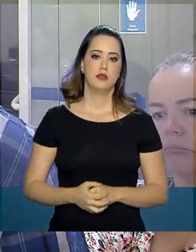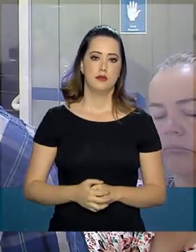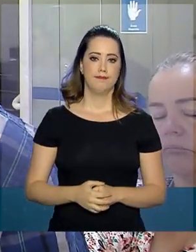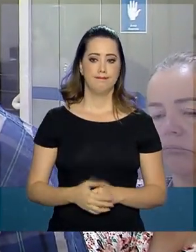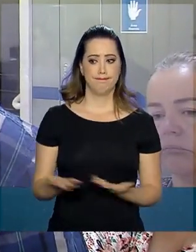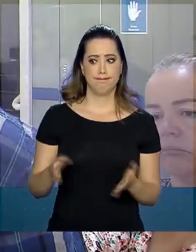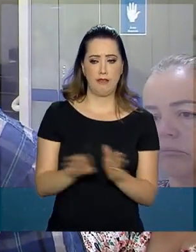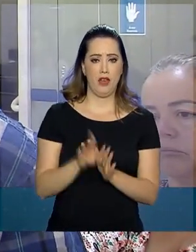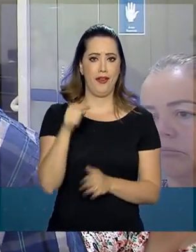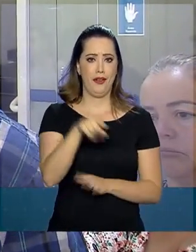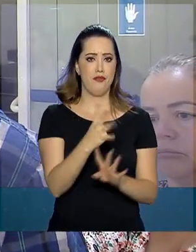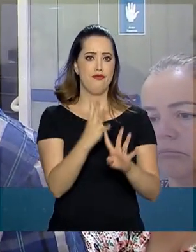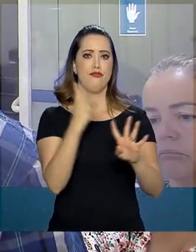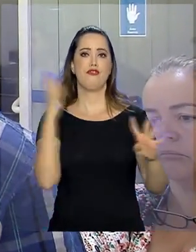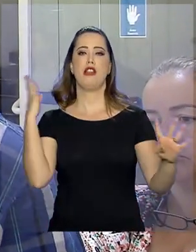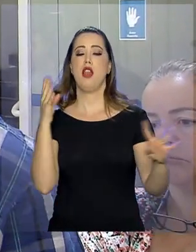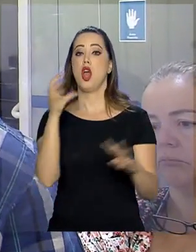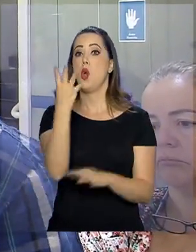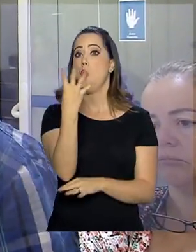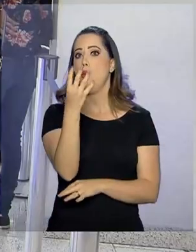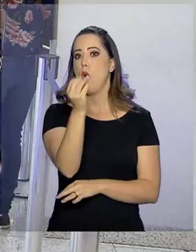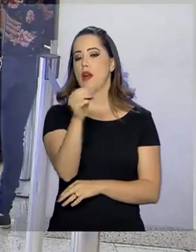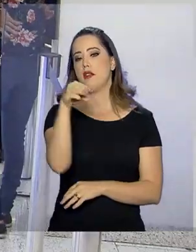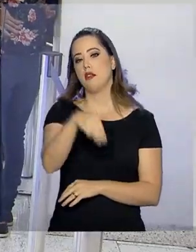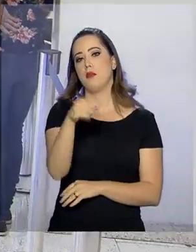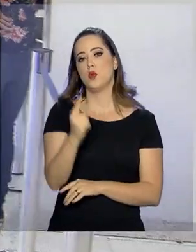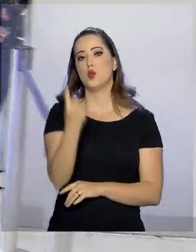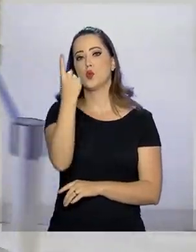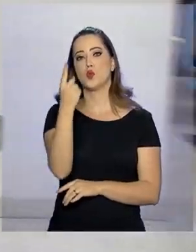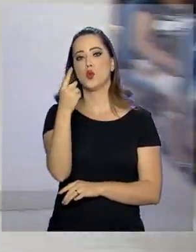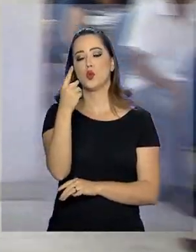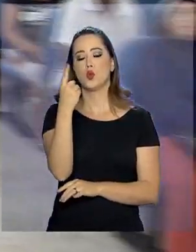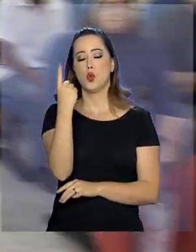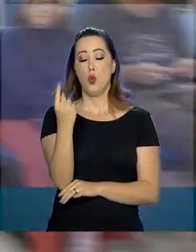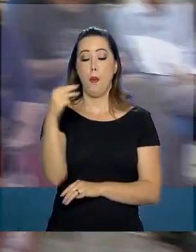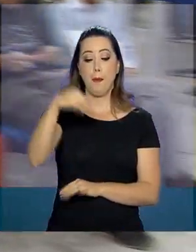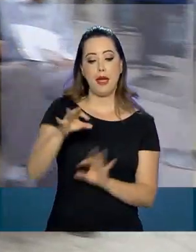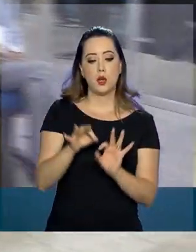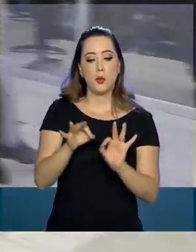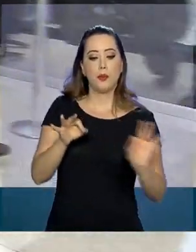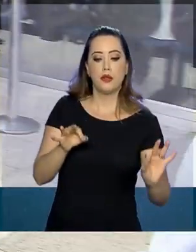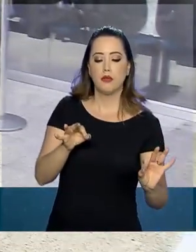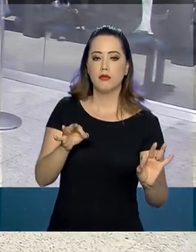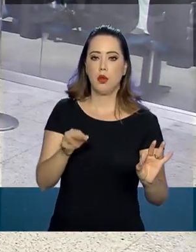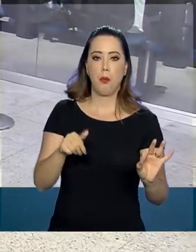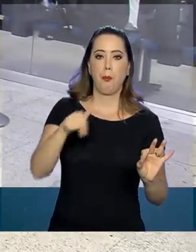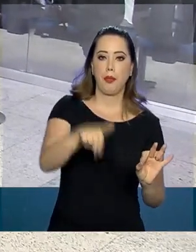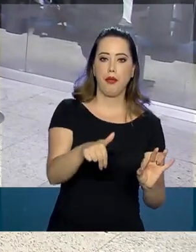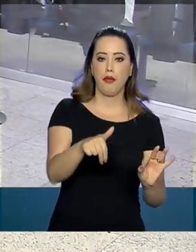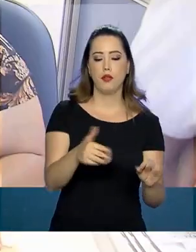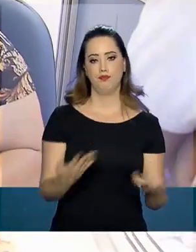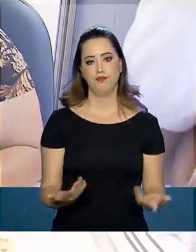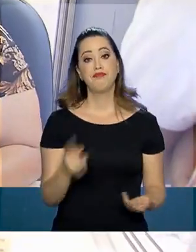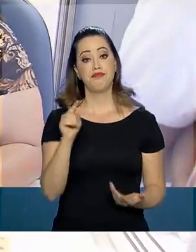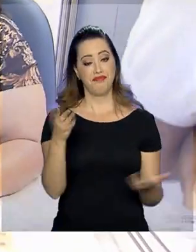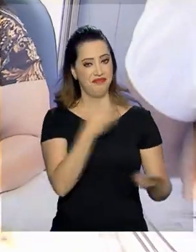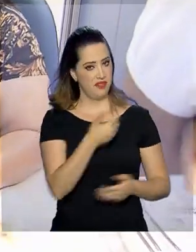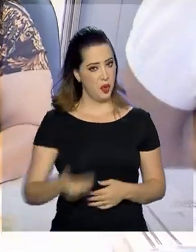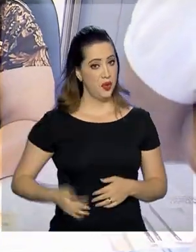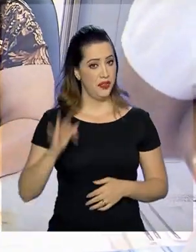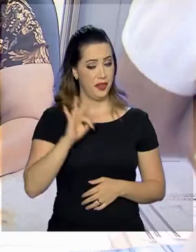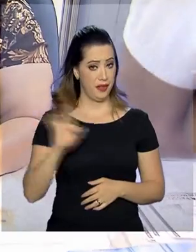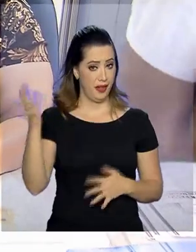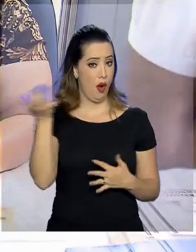fila aqui, já estamos com 40 minutos, andei a um metro. O governo federal vem trabalhando para facilitar a vida dos usuários. Quer